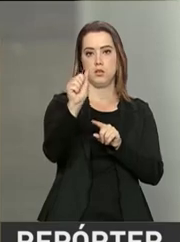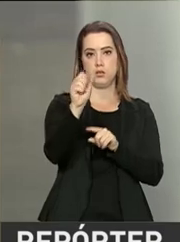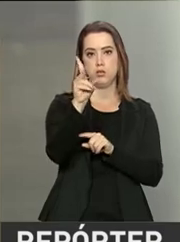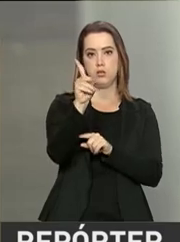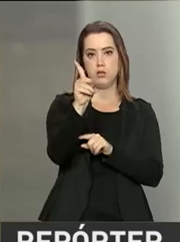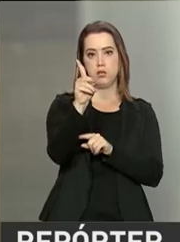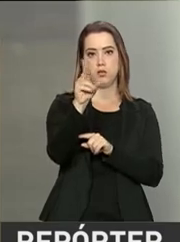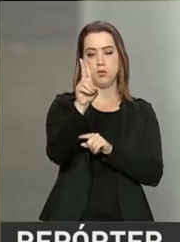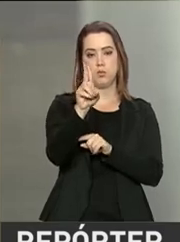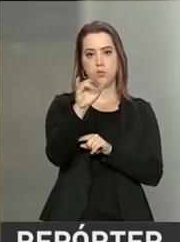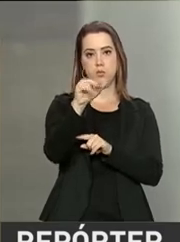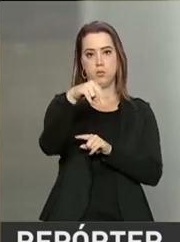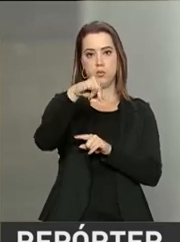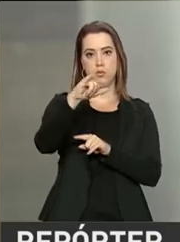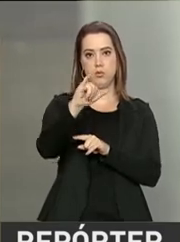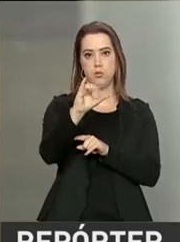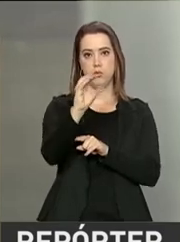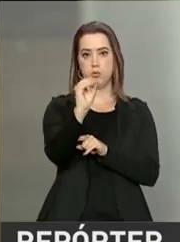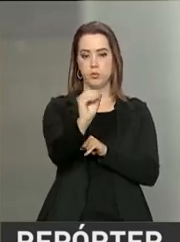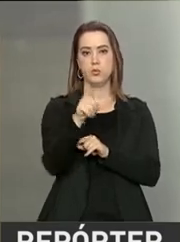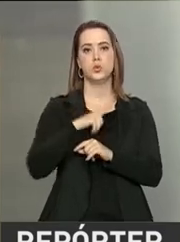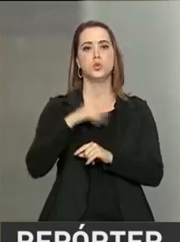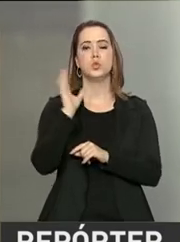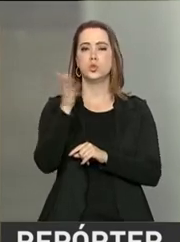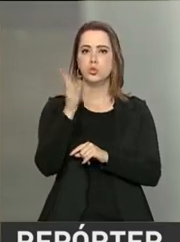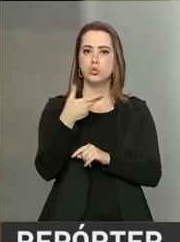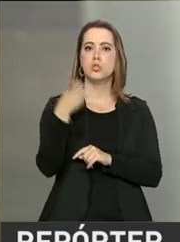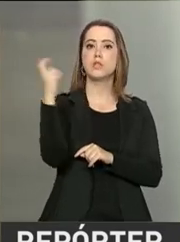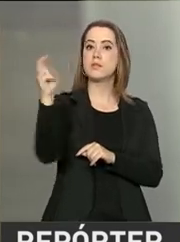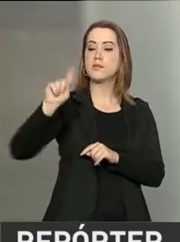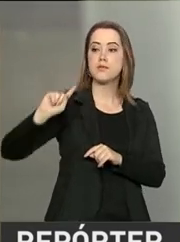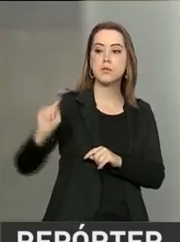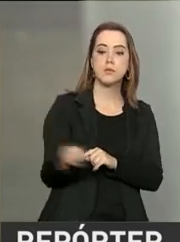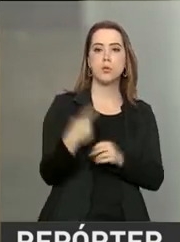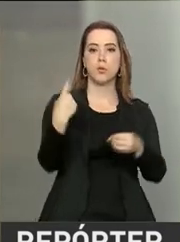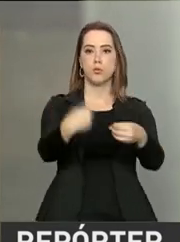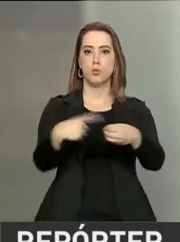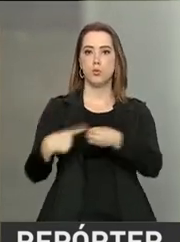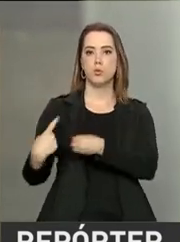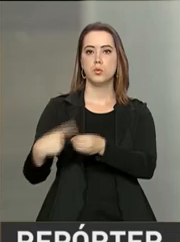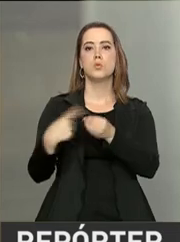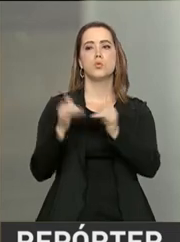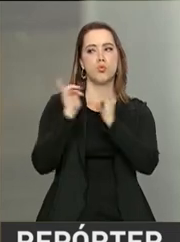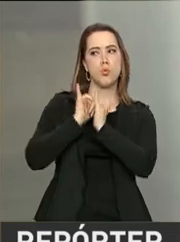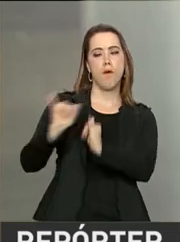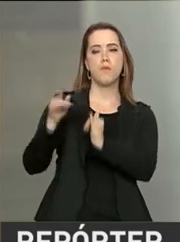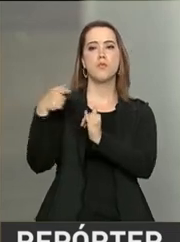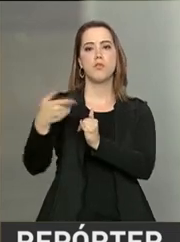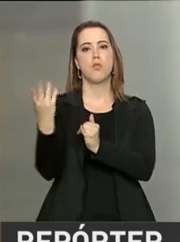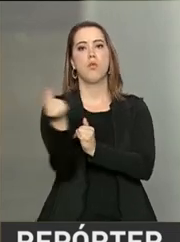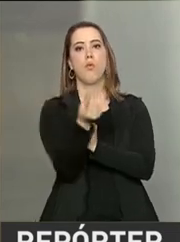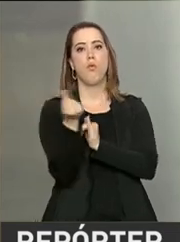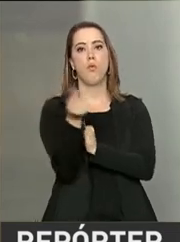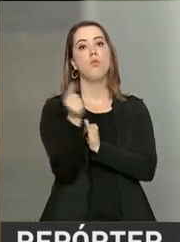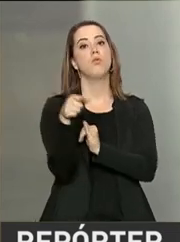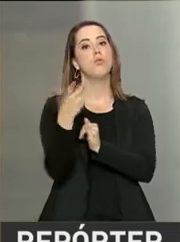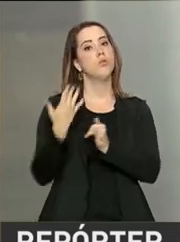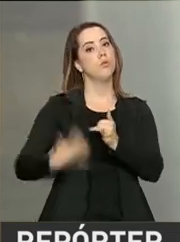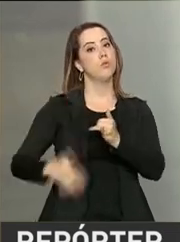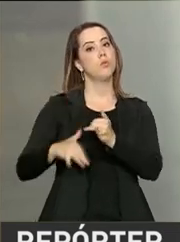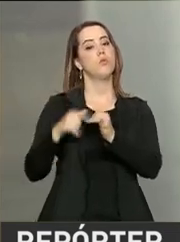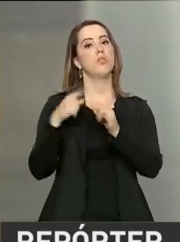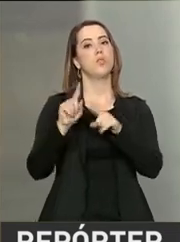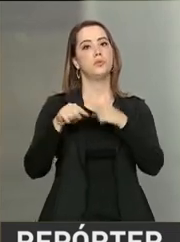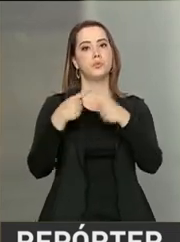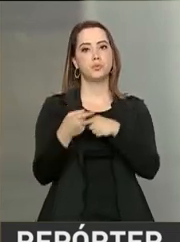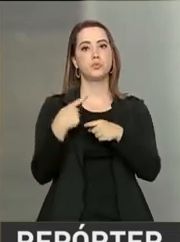5 mil municípios já haviam feito as declarações. Agora, os municípios que não informarem os seus gastos dentro do prazo deverão